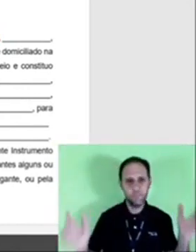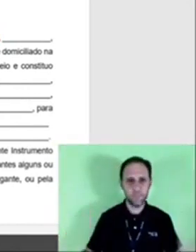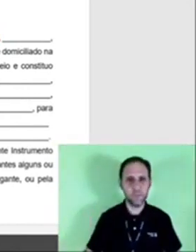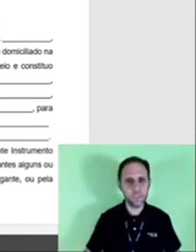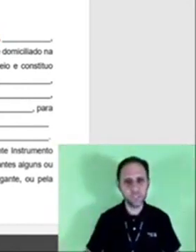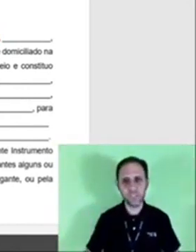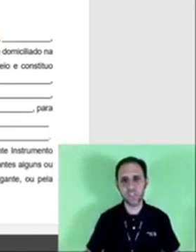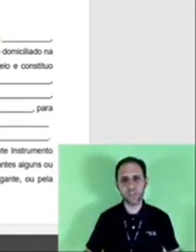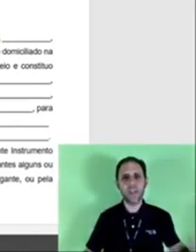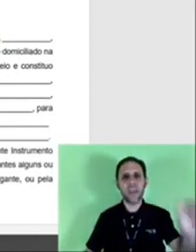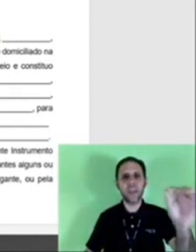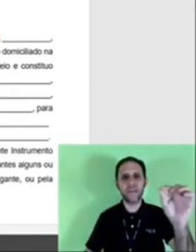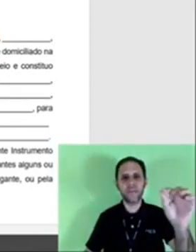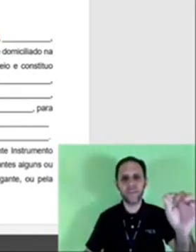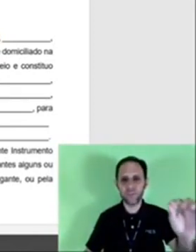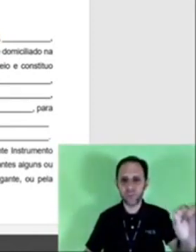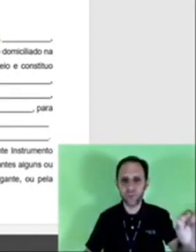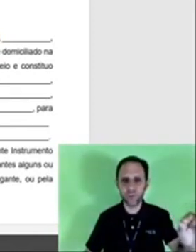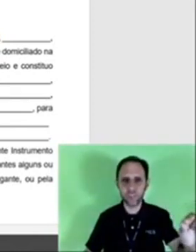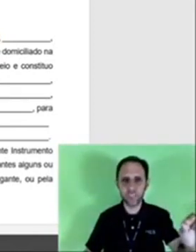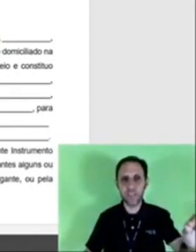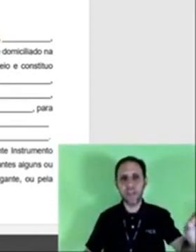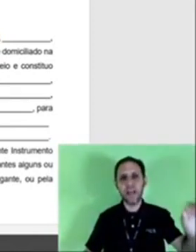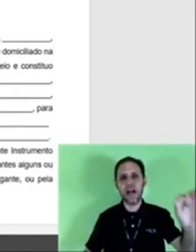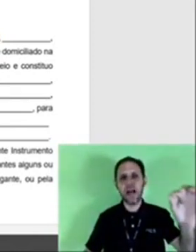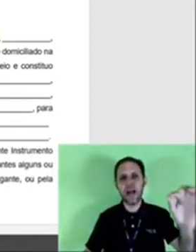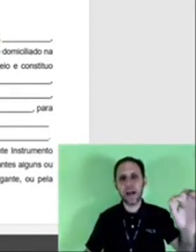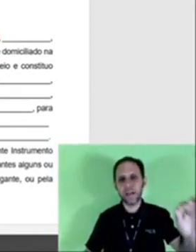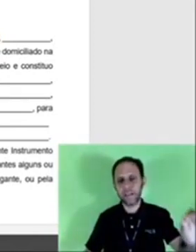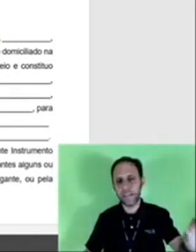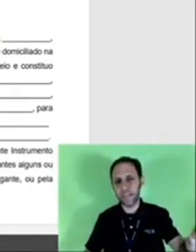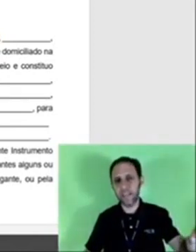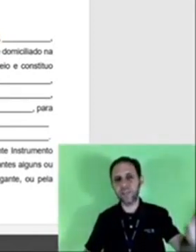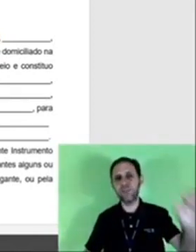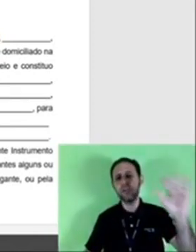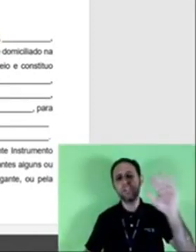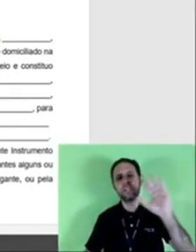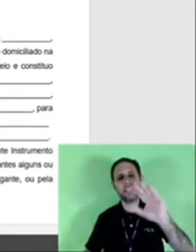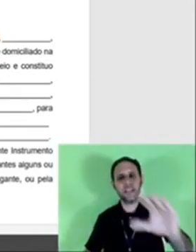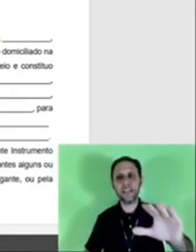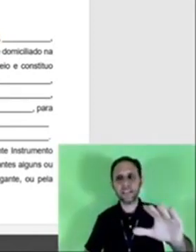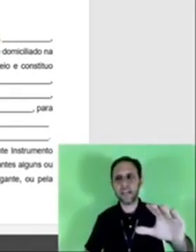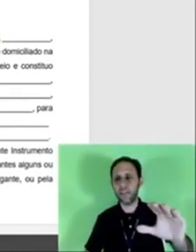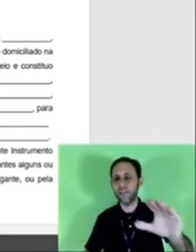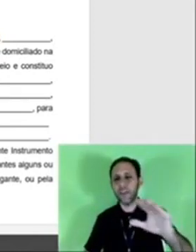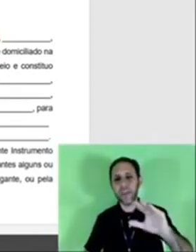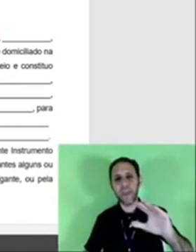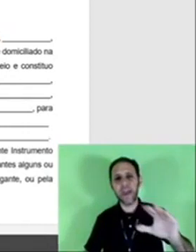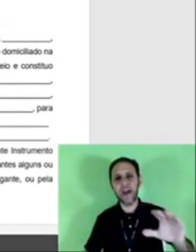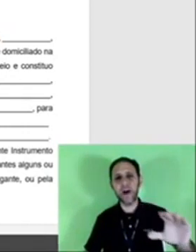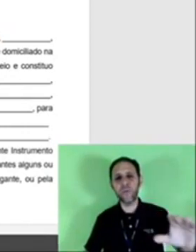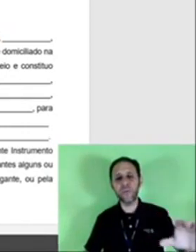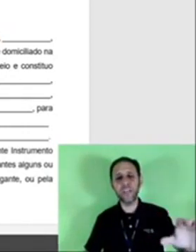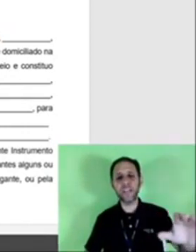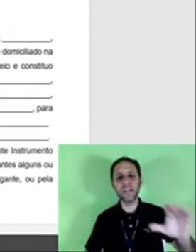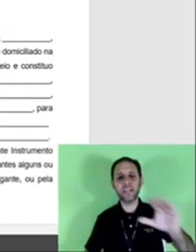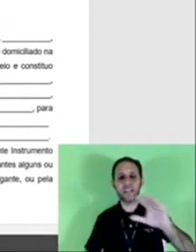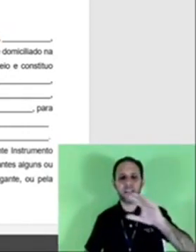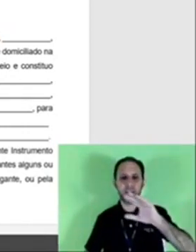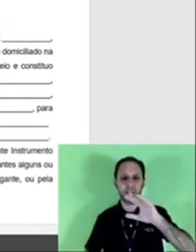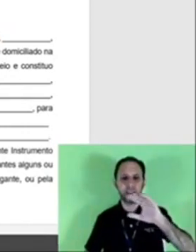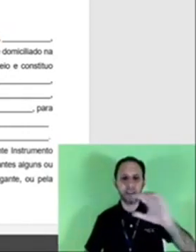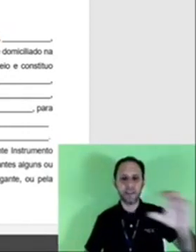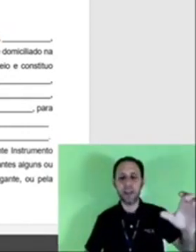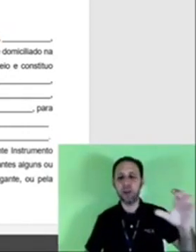Não, não existe isso. É fonte 12, negrito, centralizado. é a única